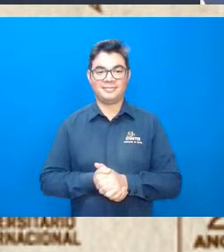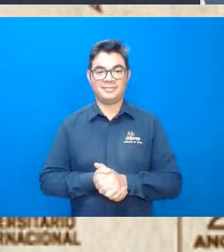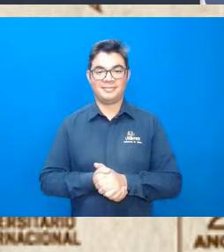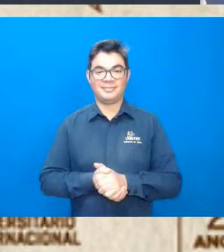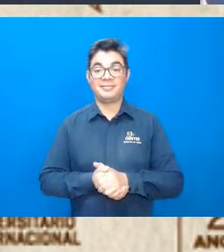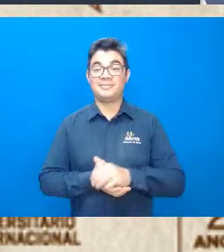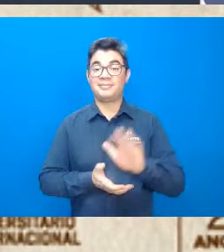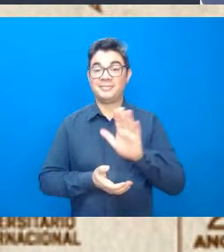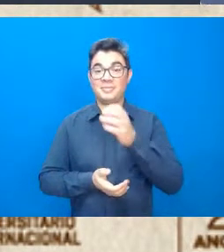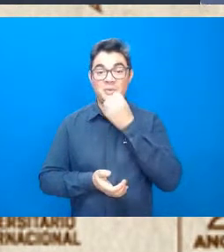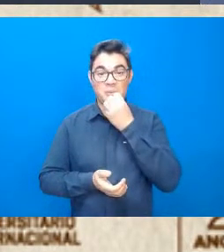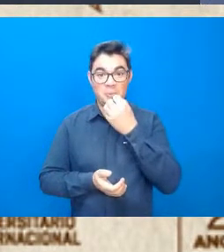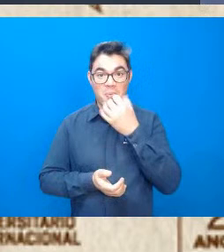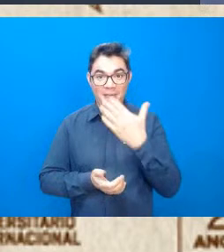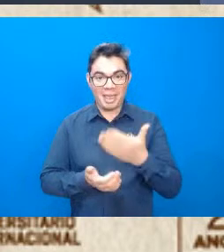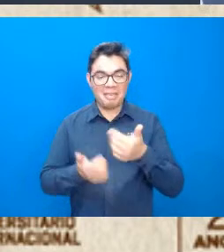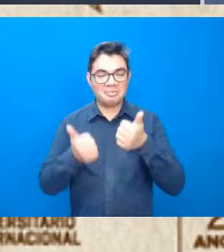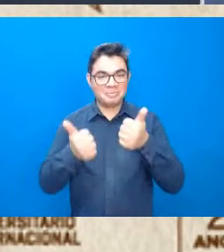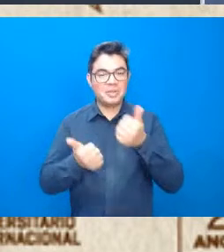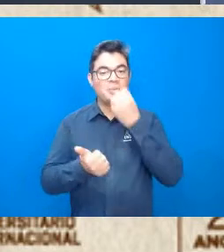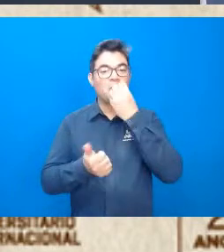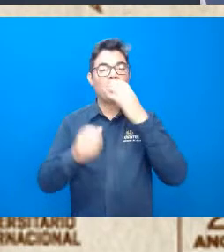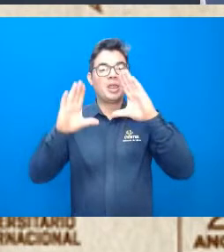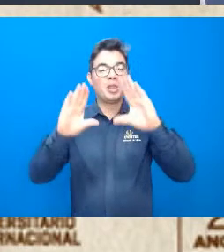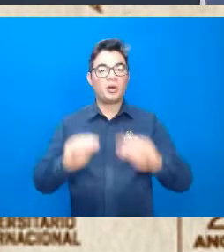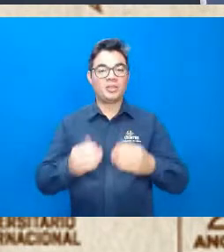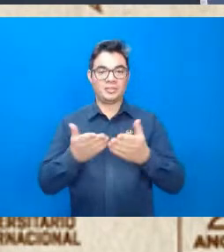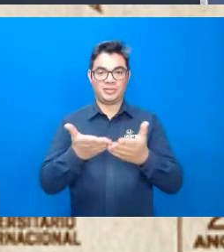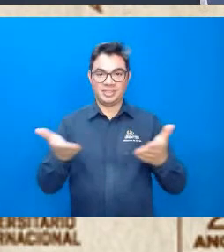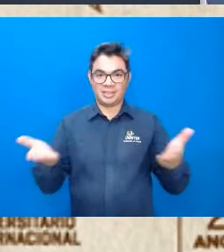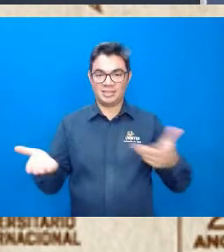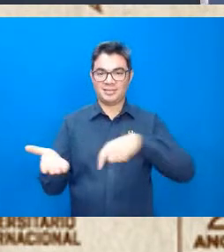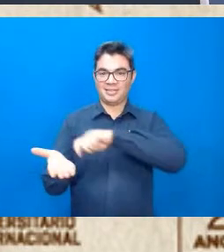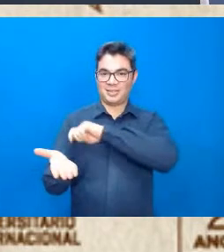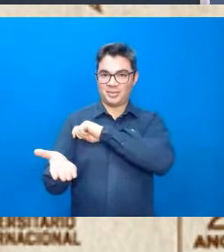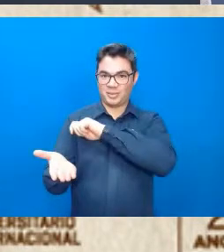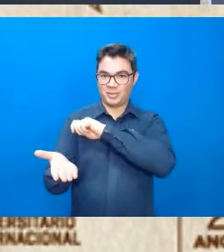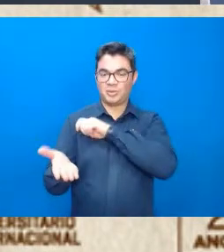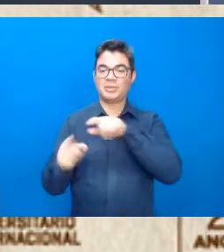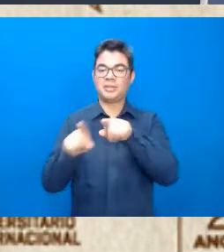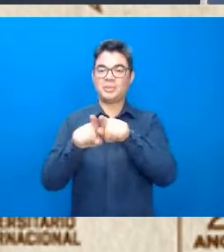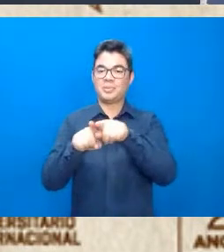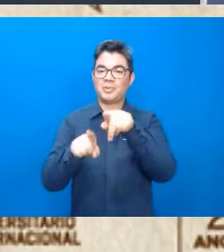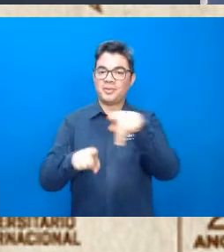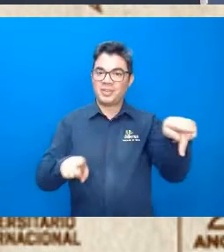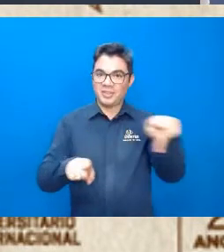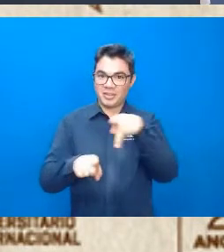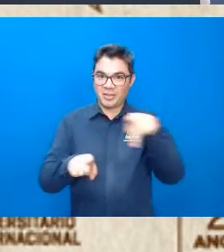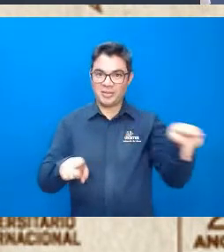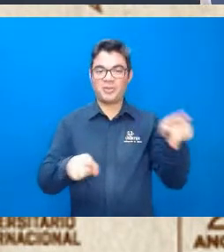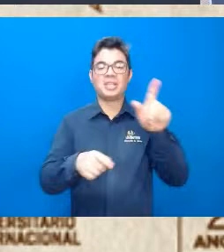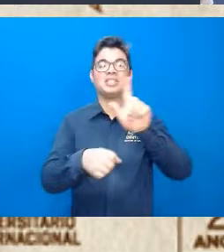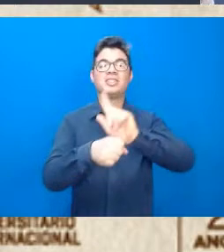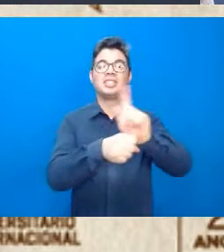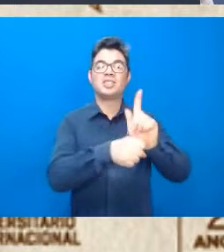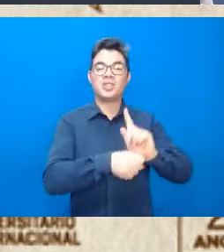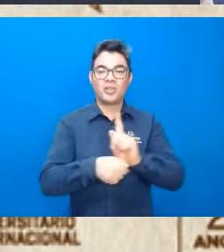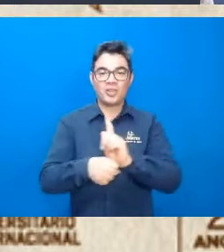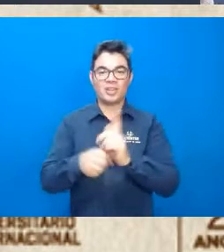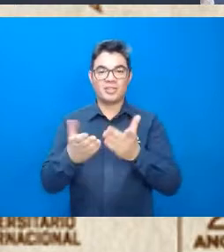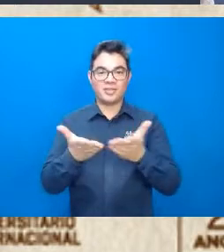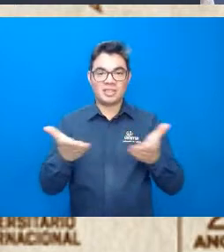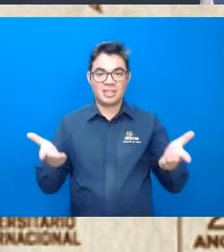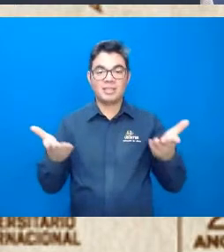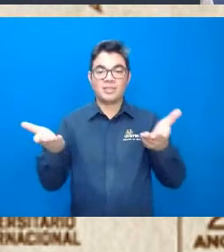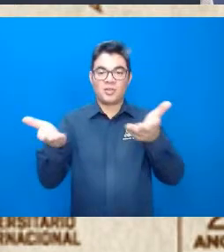Muito bem, muito bem. Boa noite, empresários, estudantes, professores, gestores, os